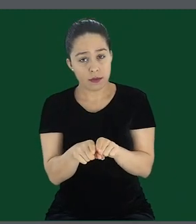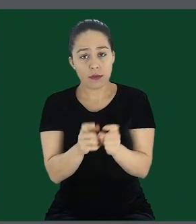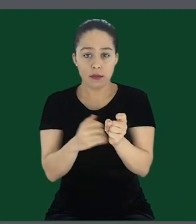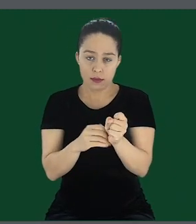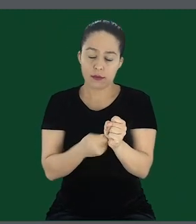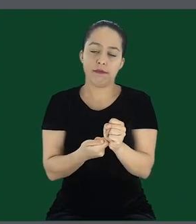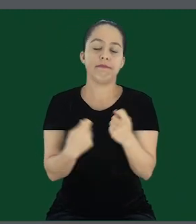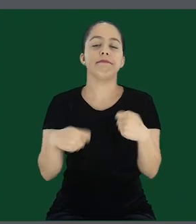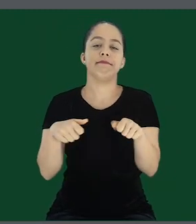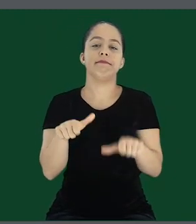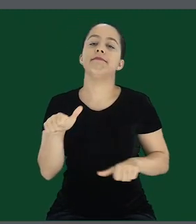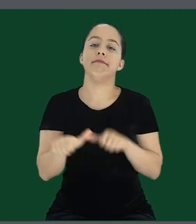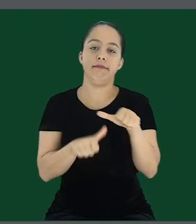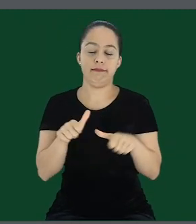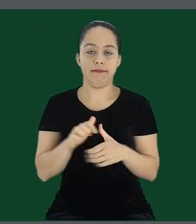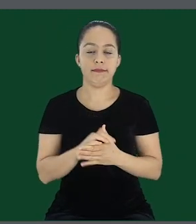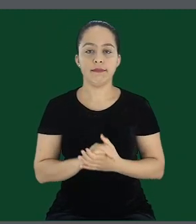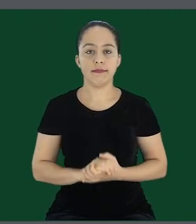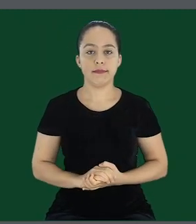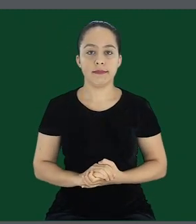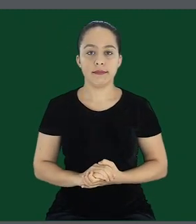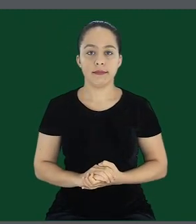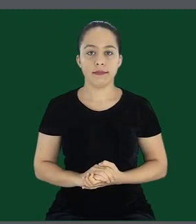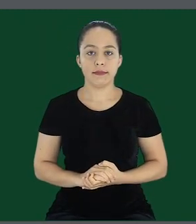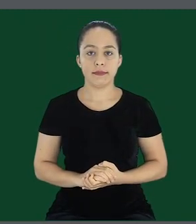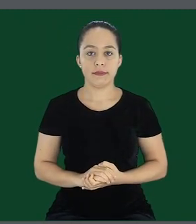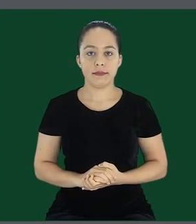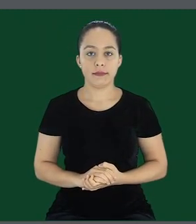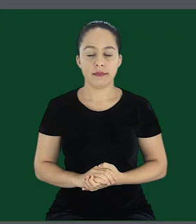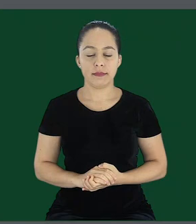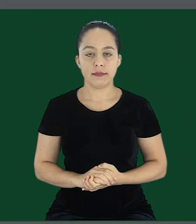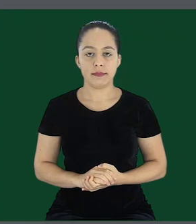com seu e-mail e a senha alterada.